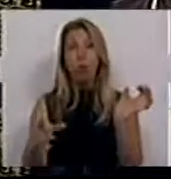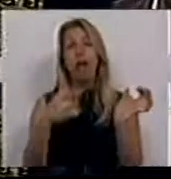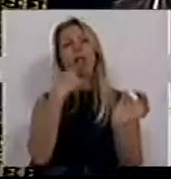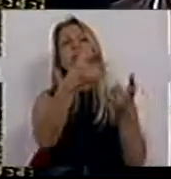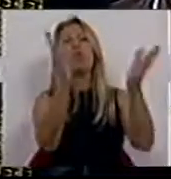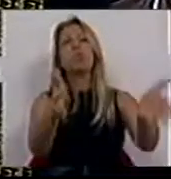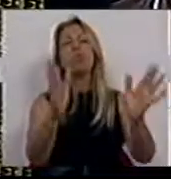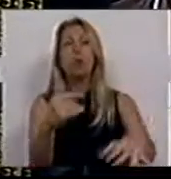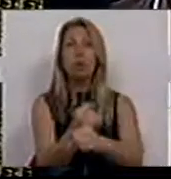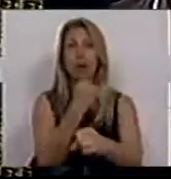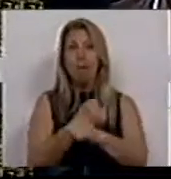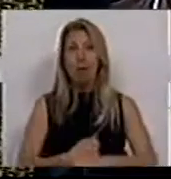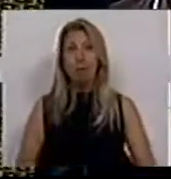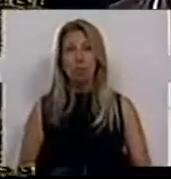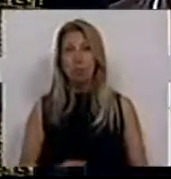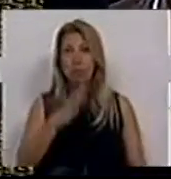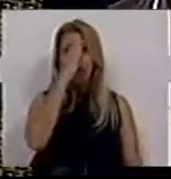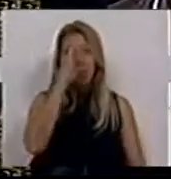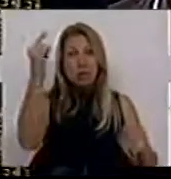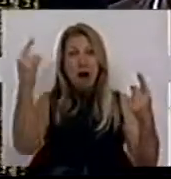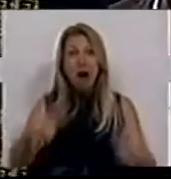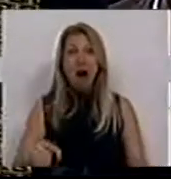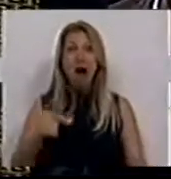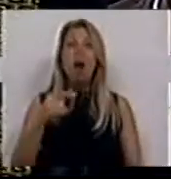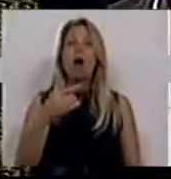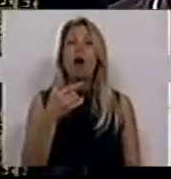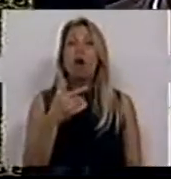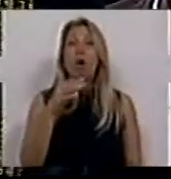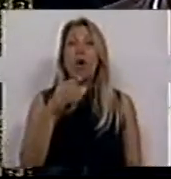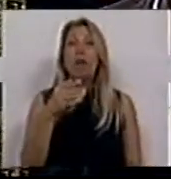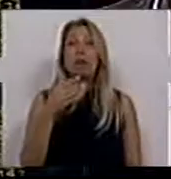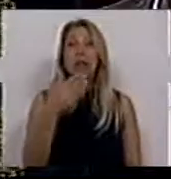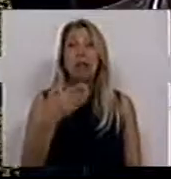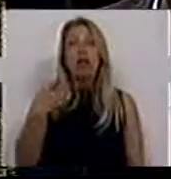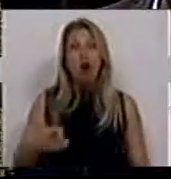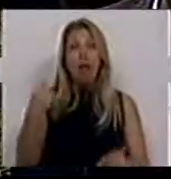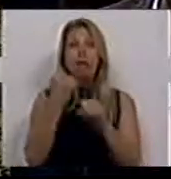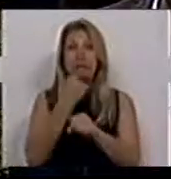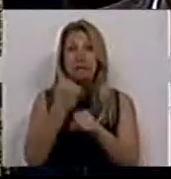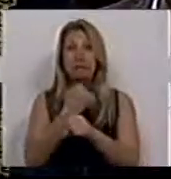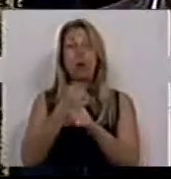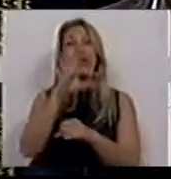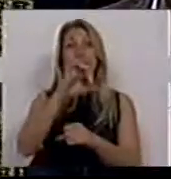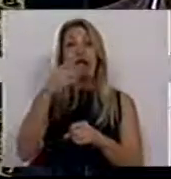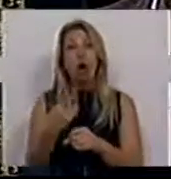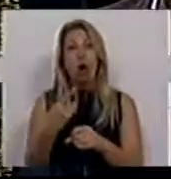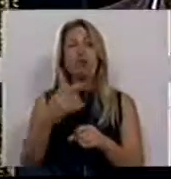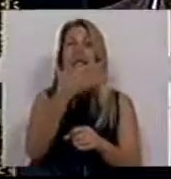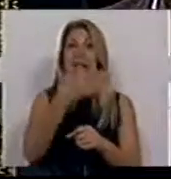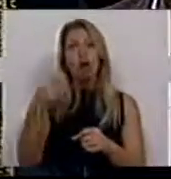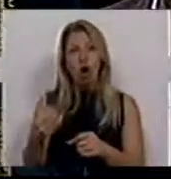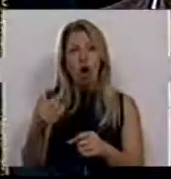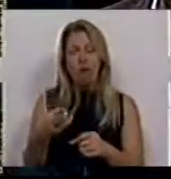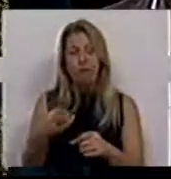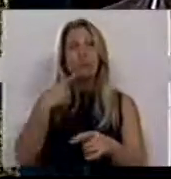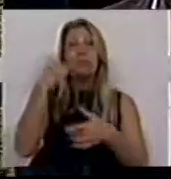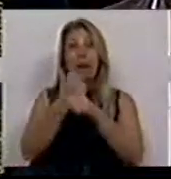79 contratos de emprego e inserção, ou seja, precisa daqueles 89 e mais 79.